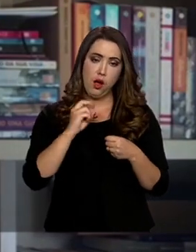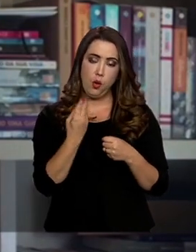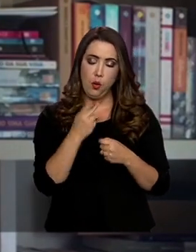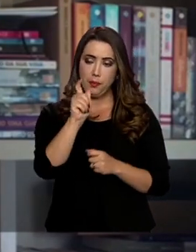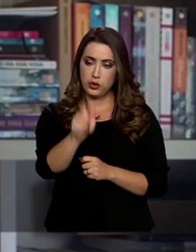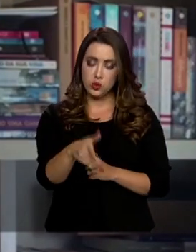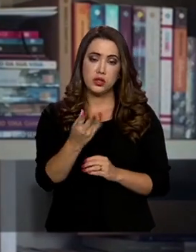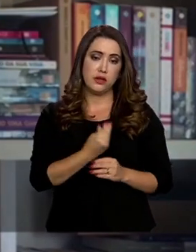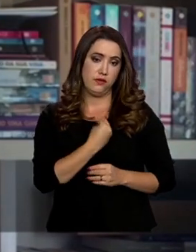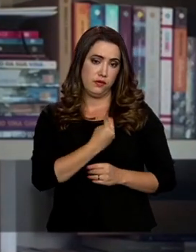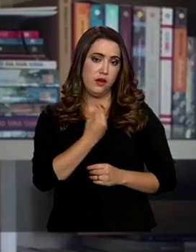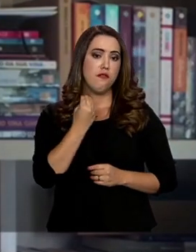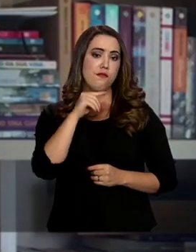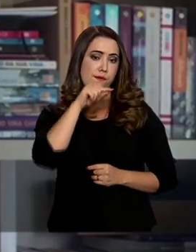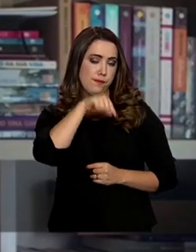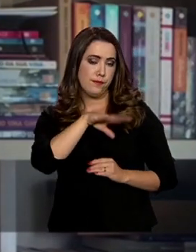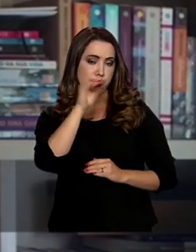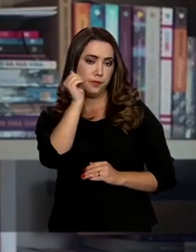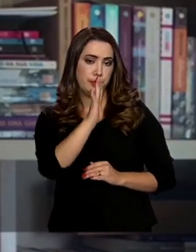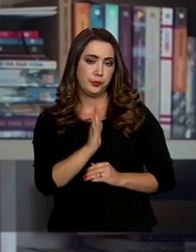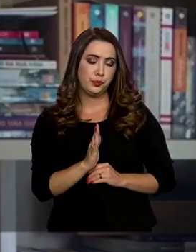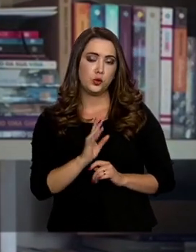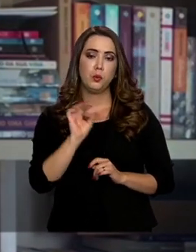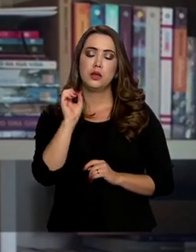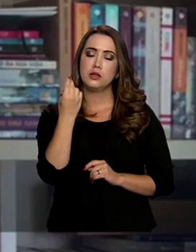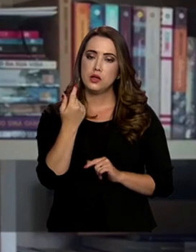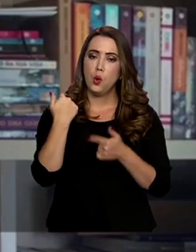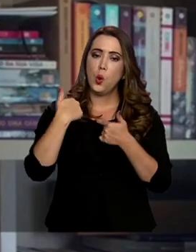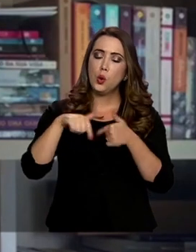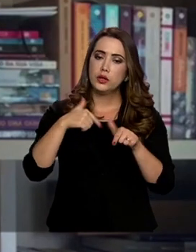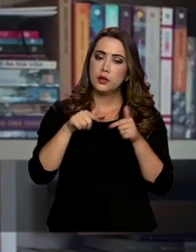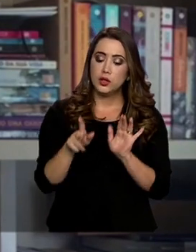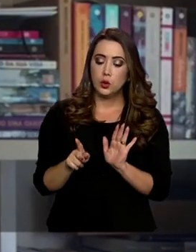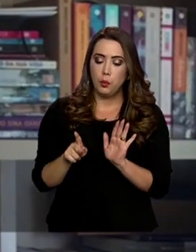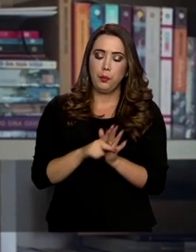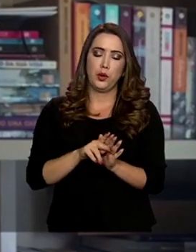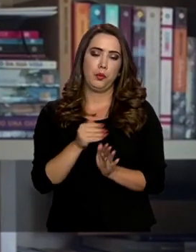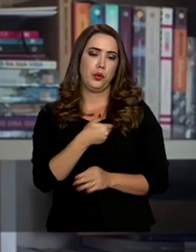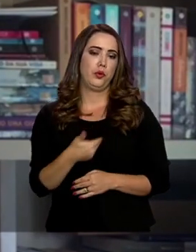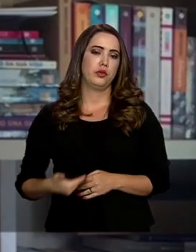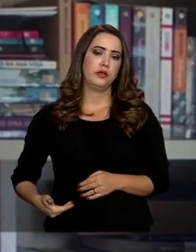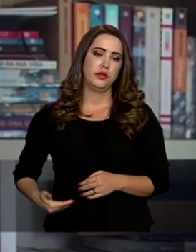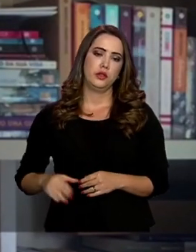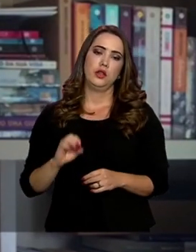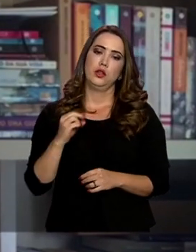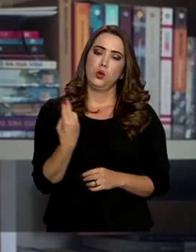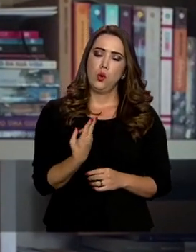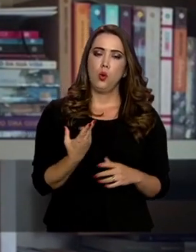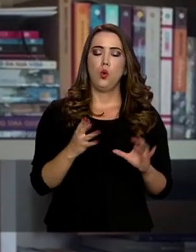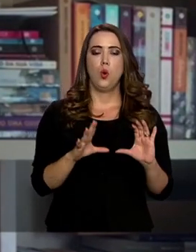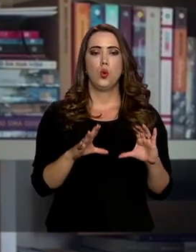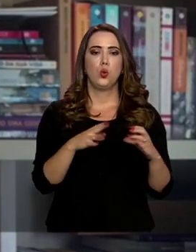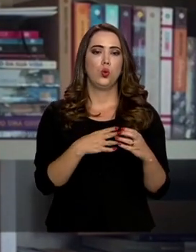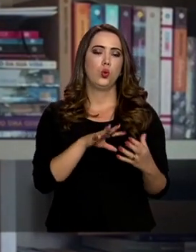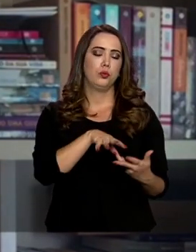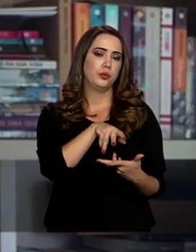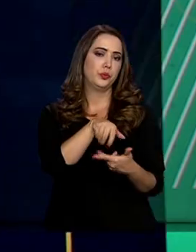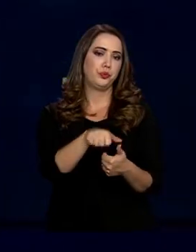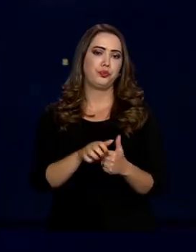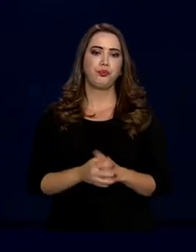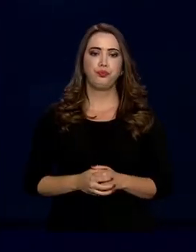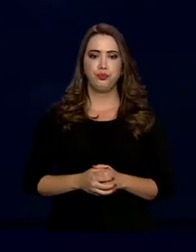Brasil ou estrangeiros que estejam em missão a serviço de organismo internacional.